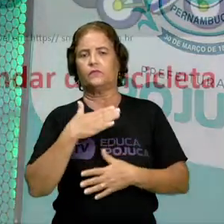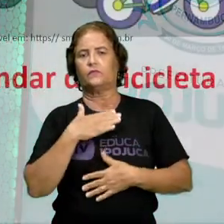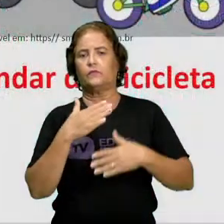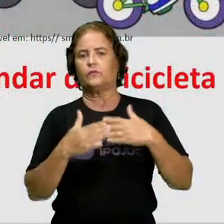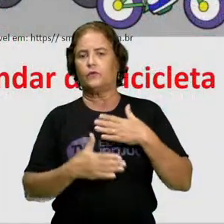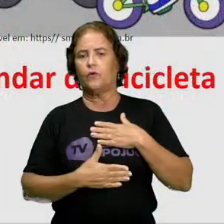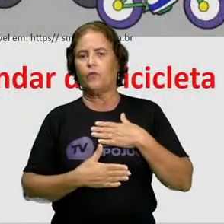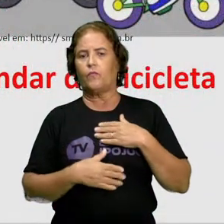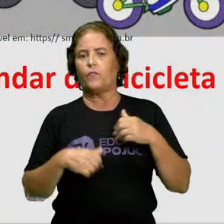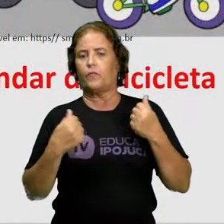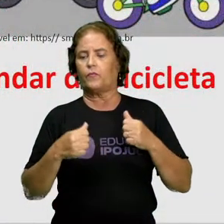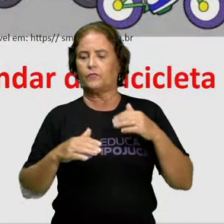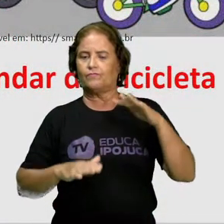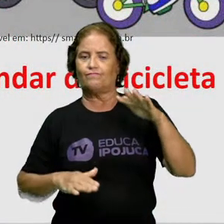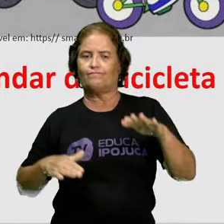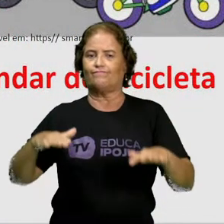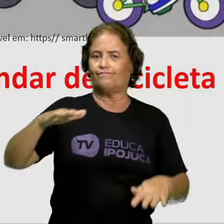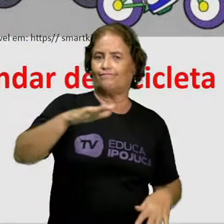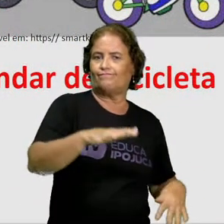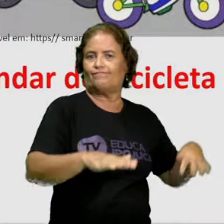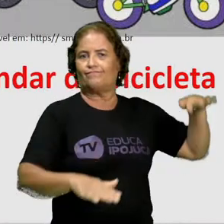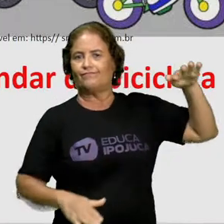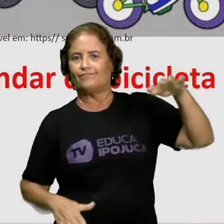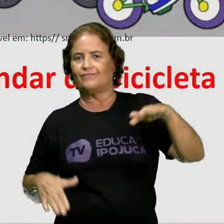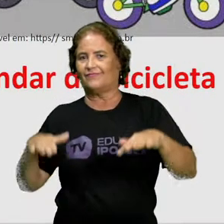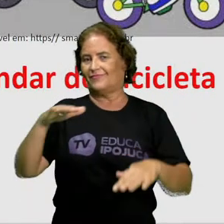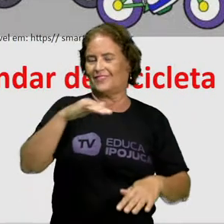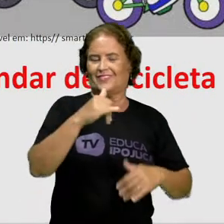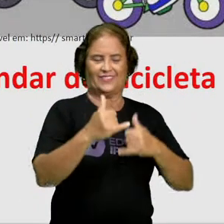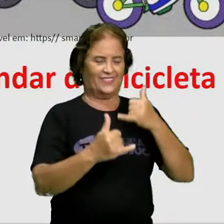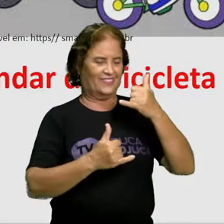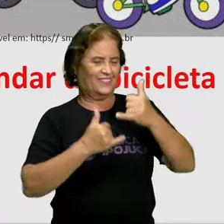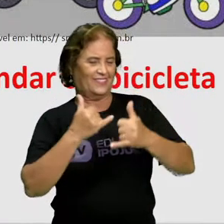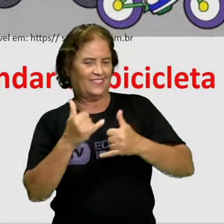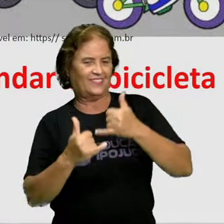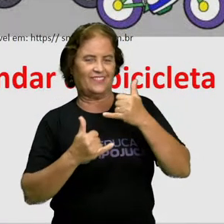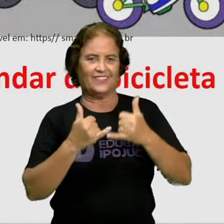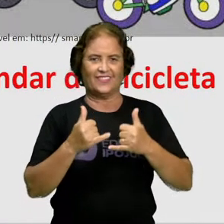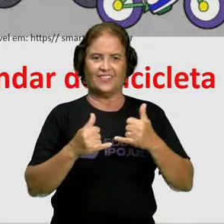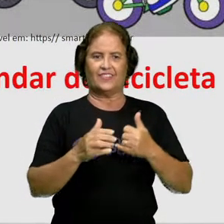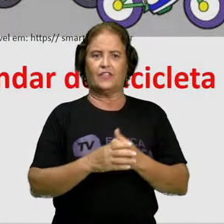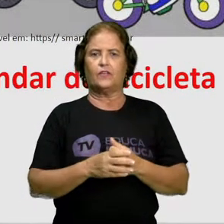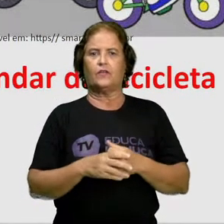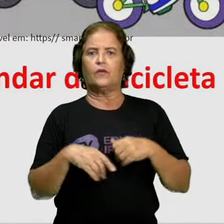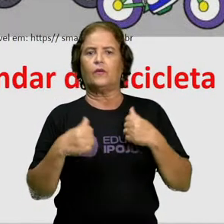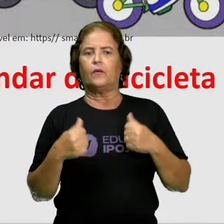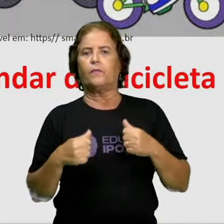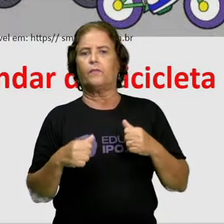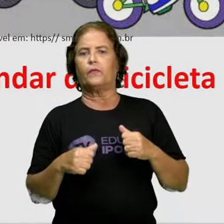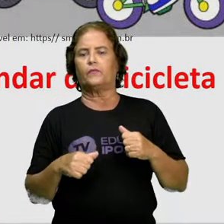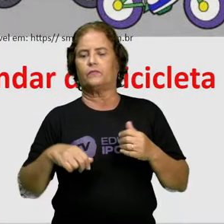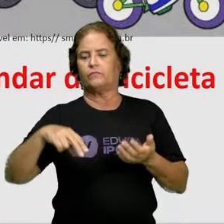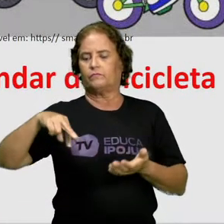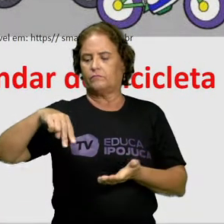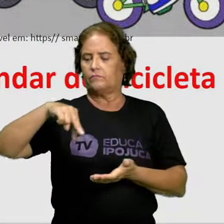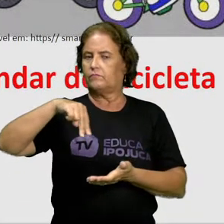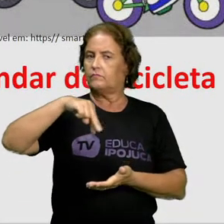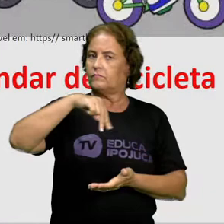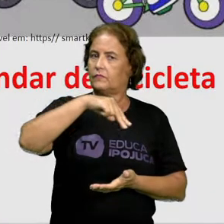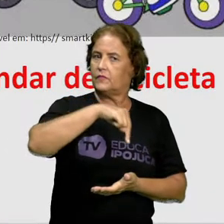podemos nadar bastante, se divertir, brincar. Nós podemos caminhar,